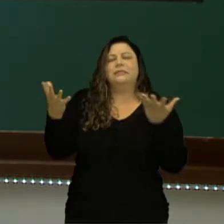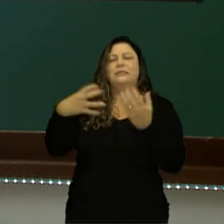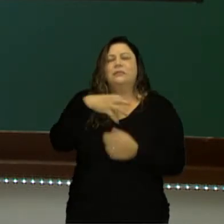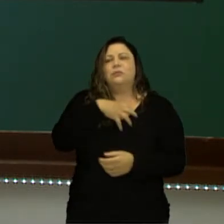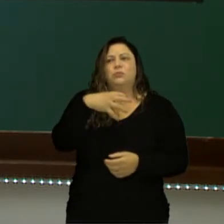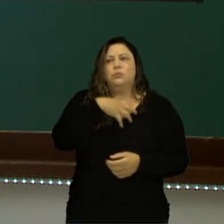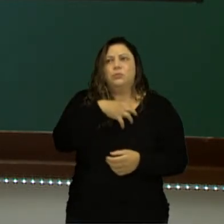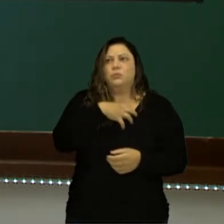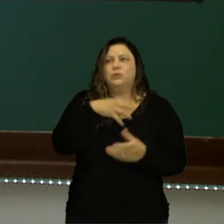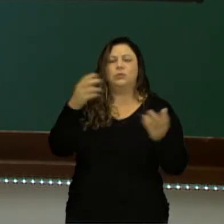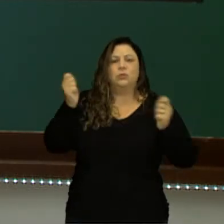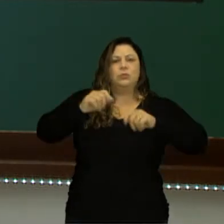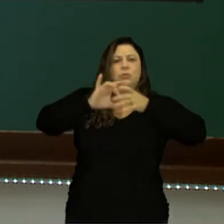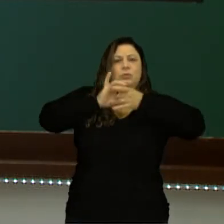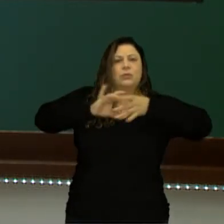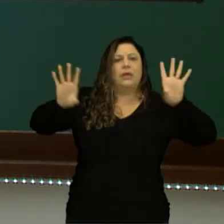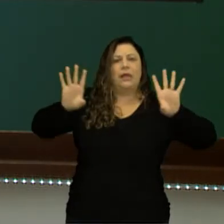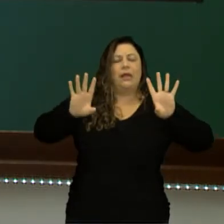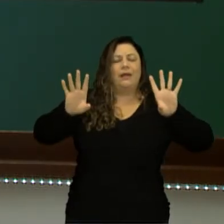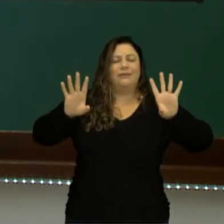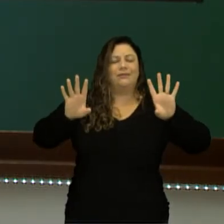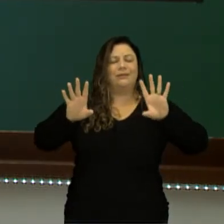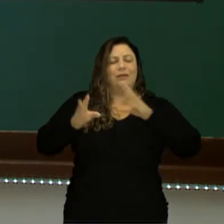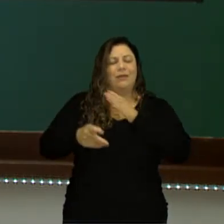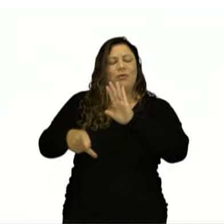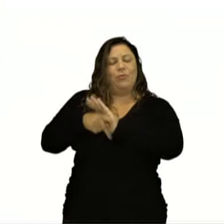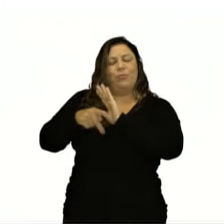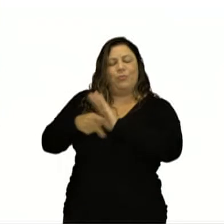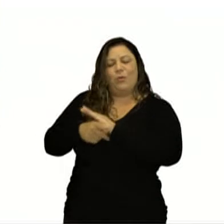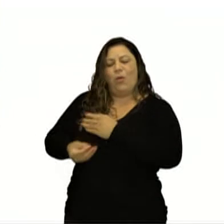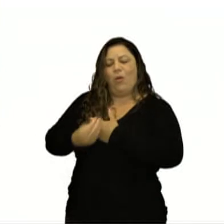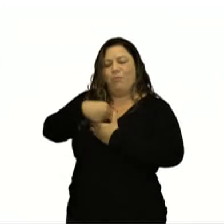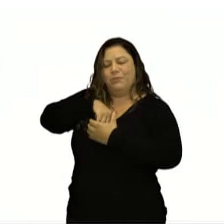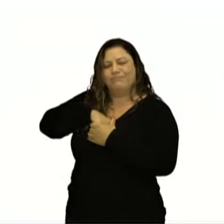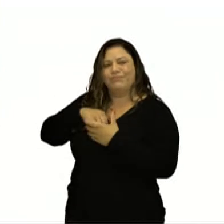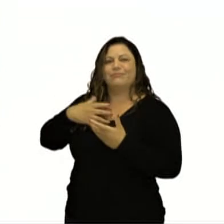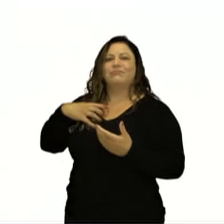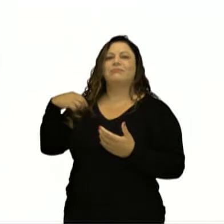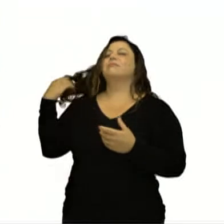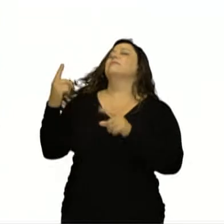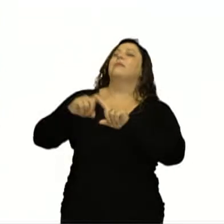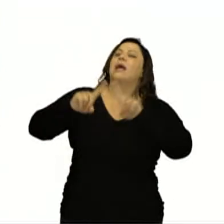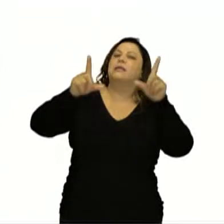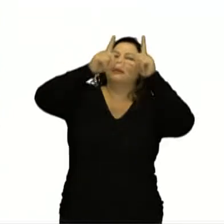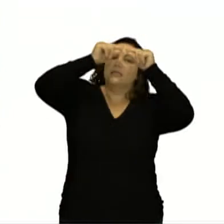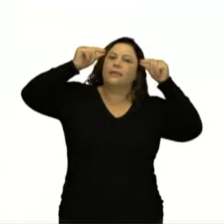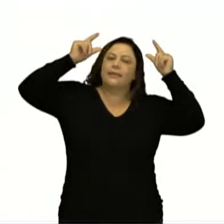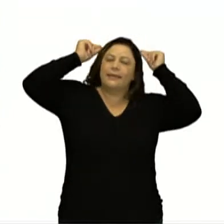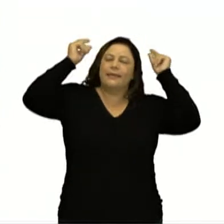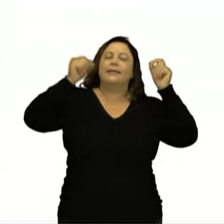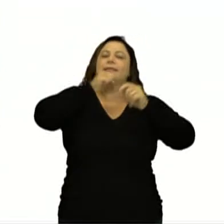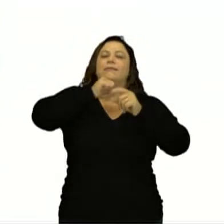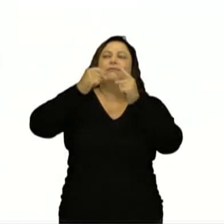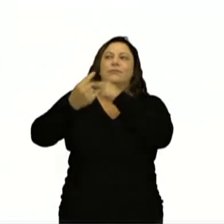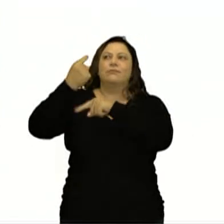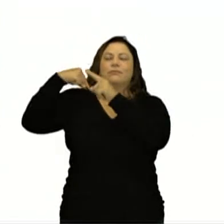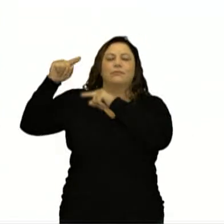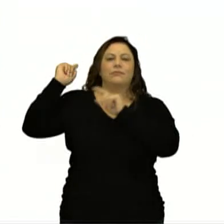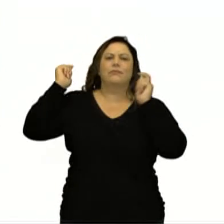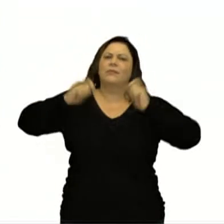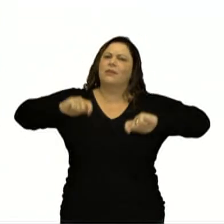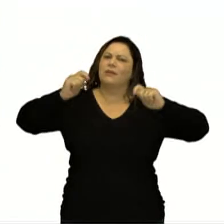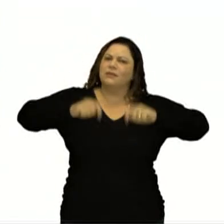liberdade interior. Já na Grécia Antiga, a gente tinha a liberdade como possibilidade de